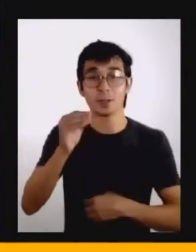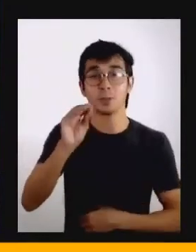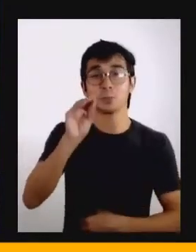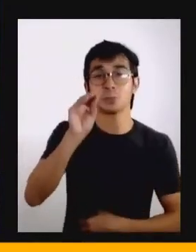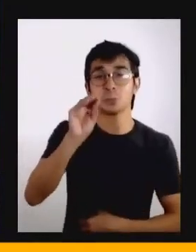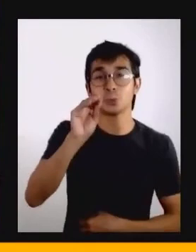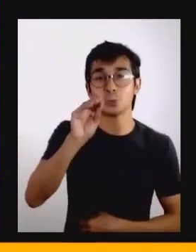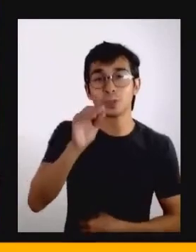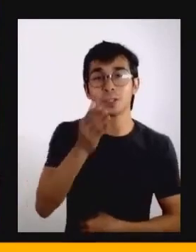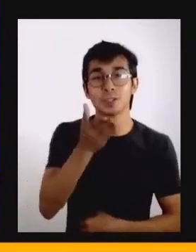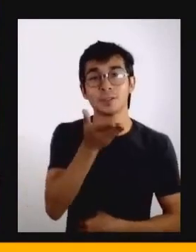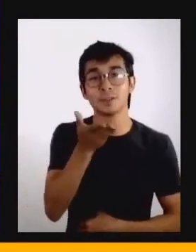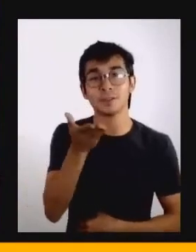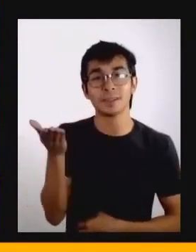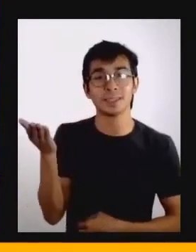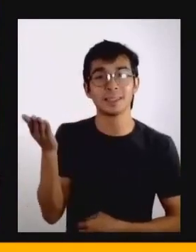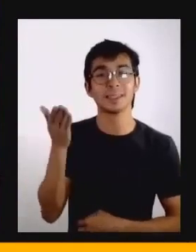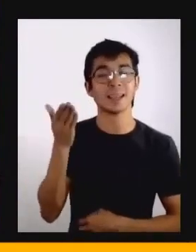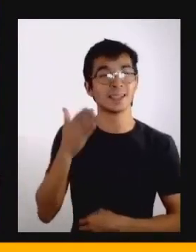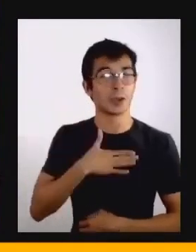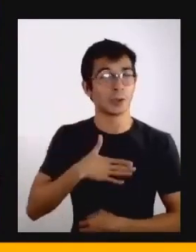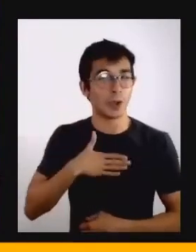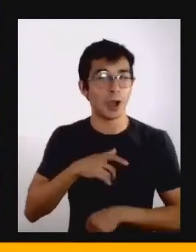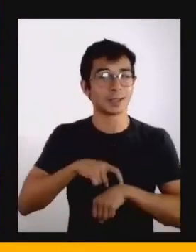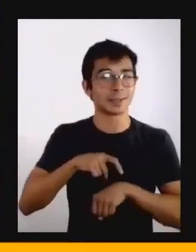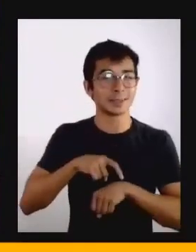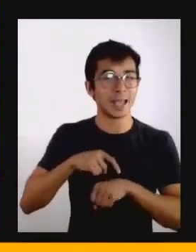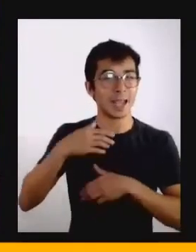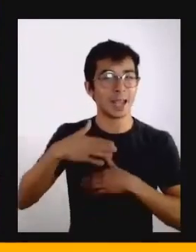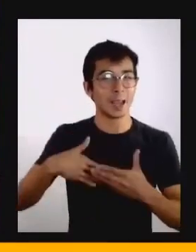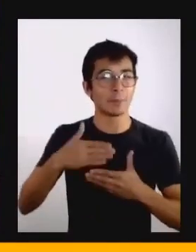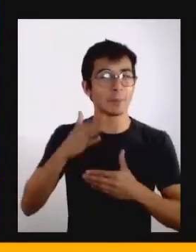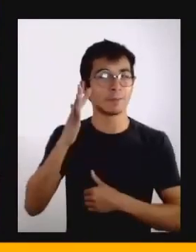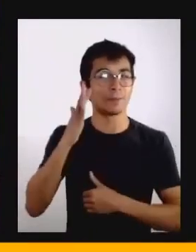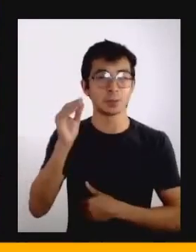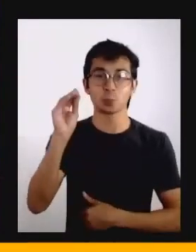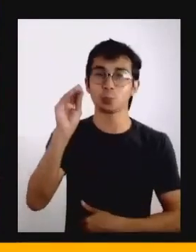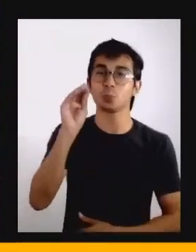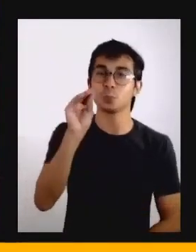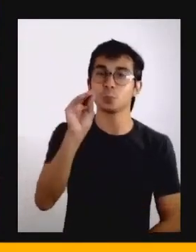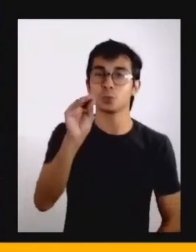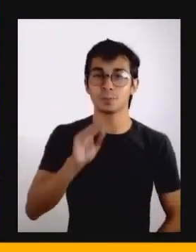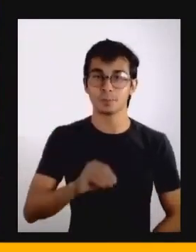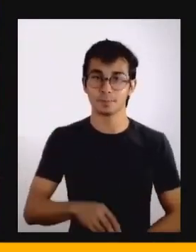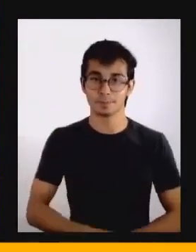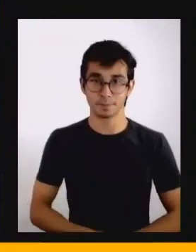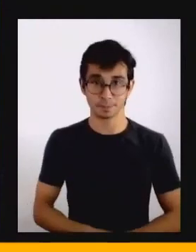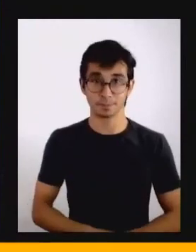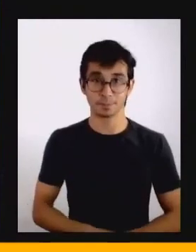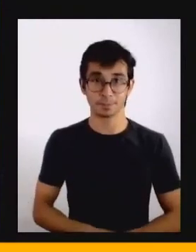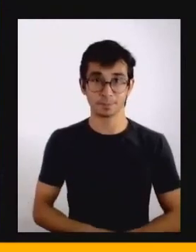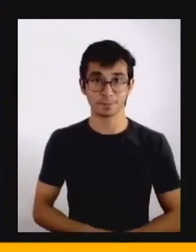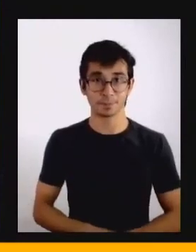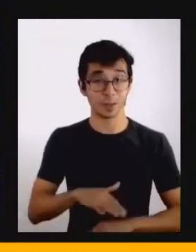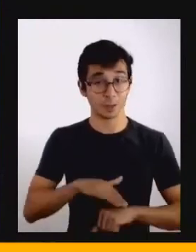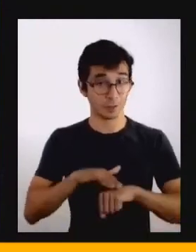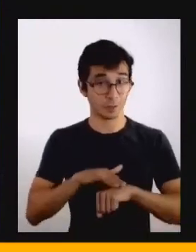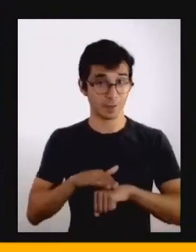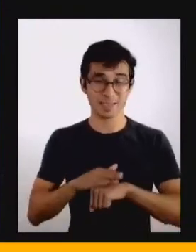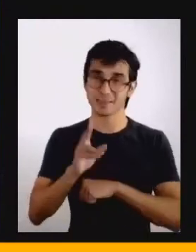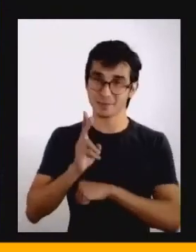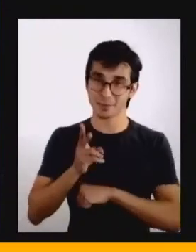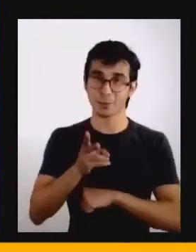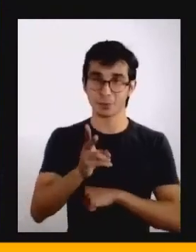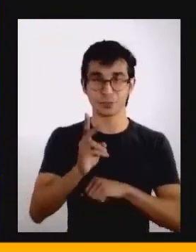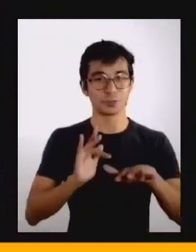tempo que estão por aqui hoje assistindo. Beijo e a gente continua essa conversa por todas